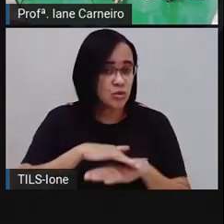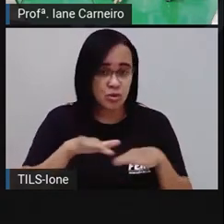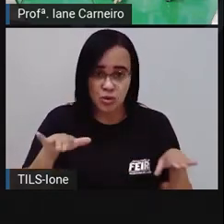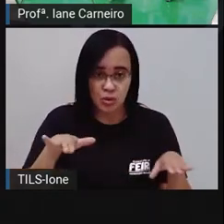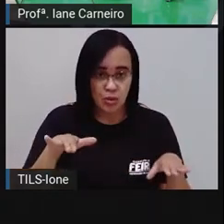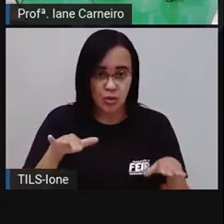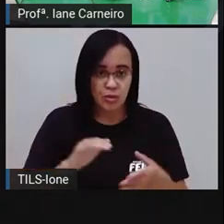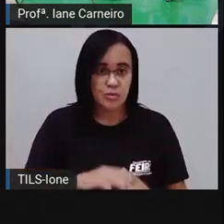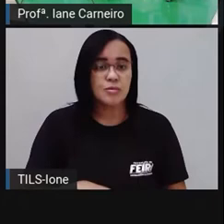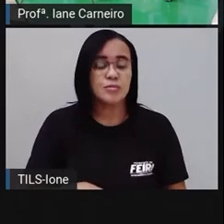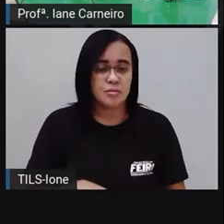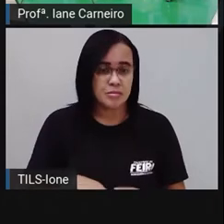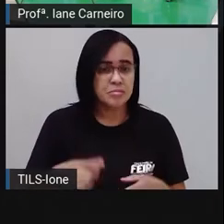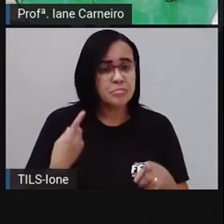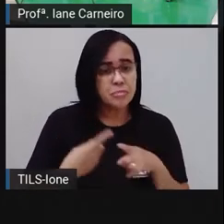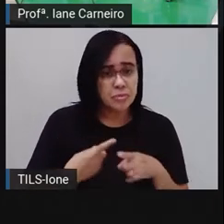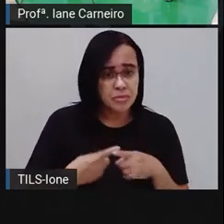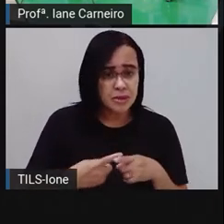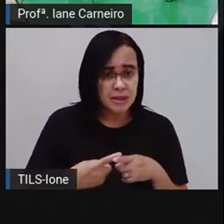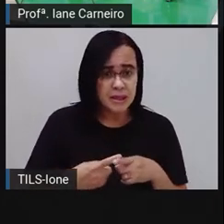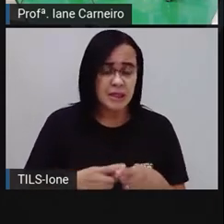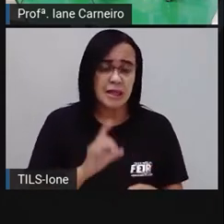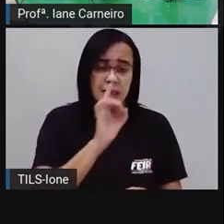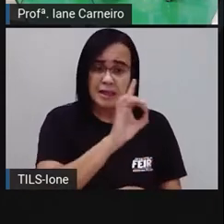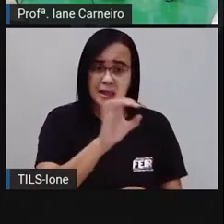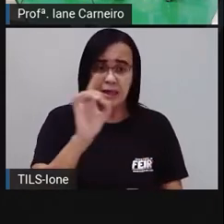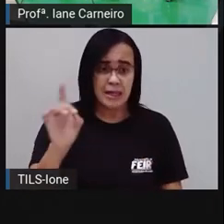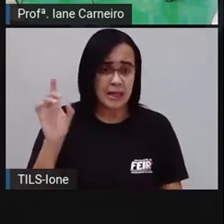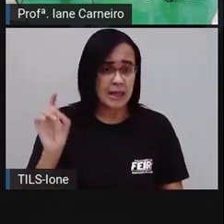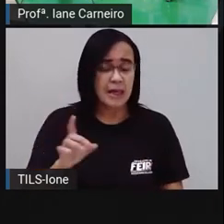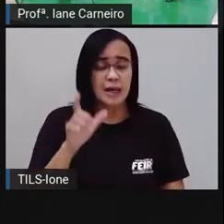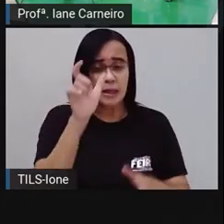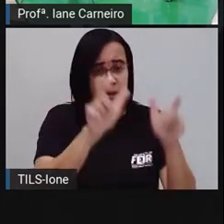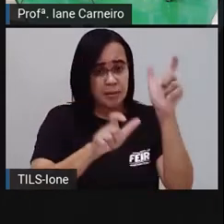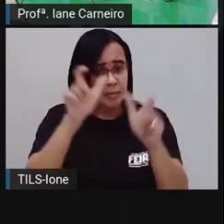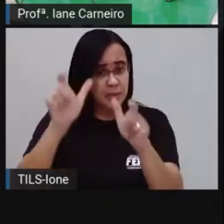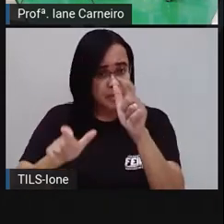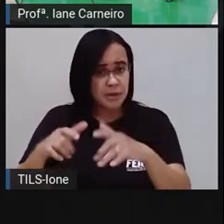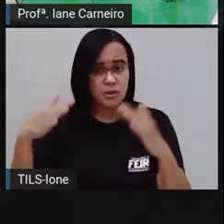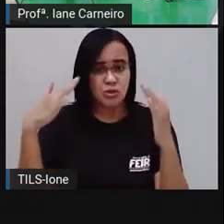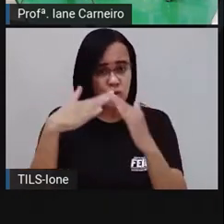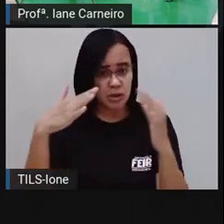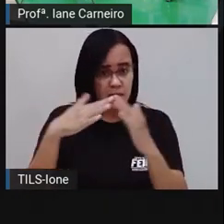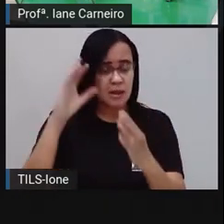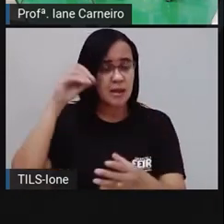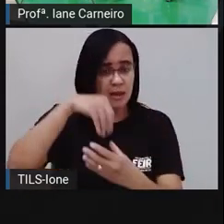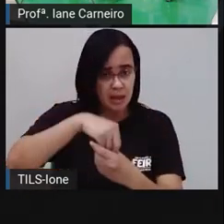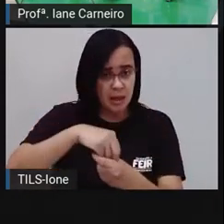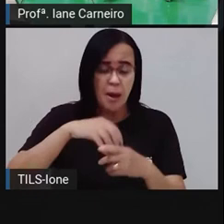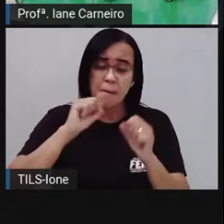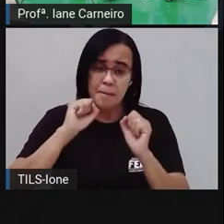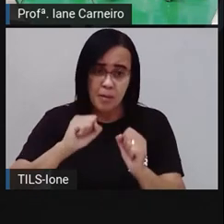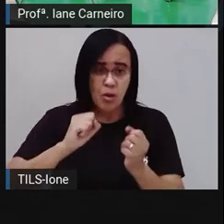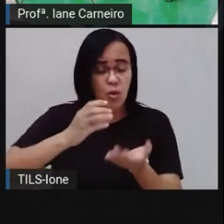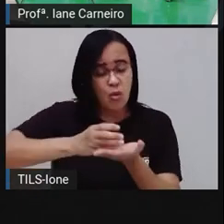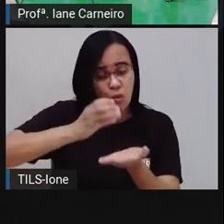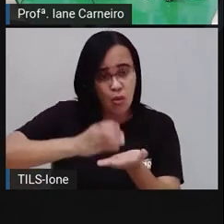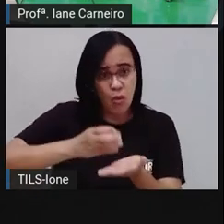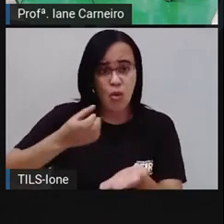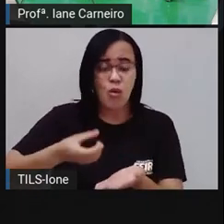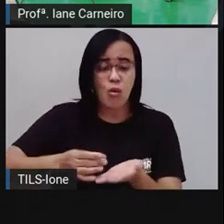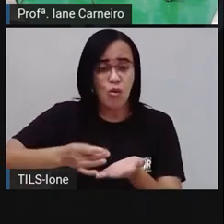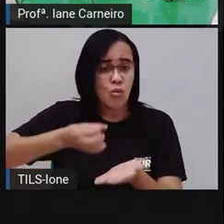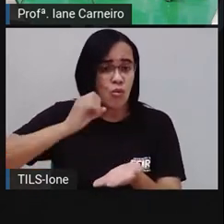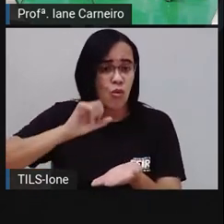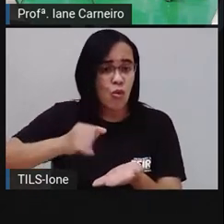convencional. Por quê? Porque cada pessoa aí na sua casa pode ter uma xícara diferente, né? Pode ter uma xícara maior, uma xícara